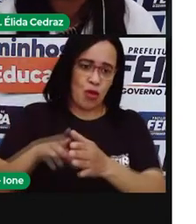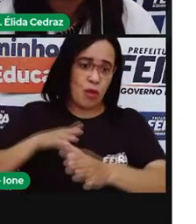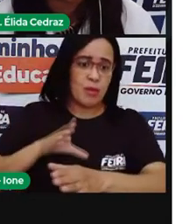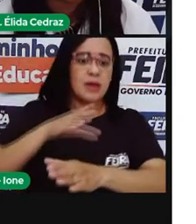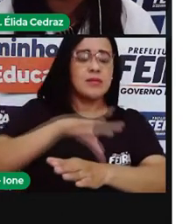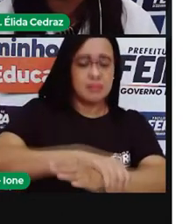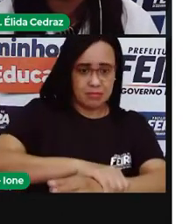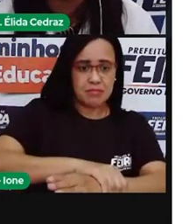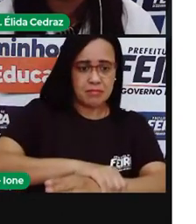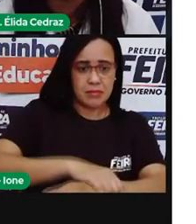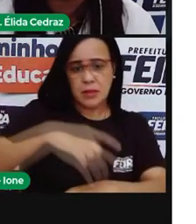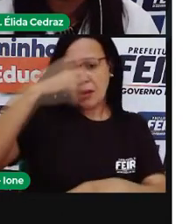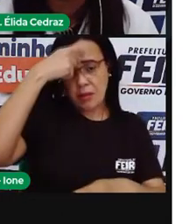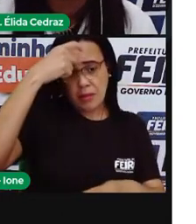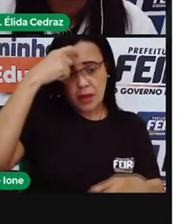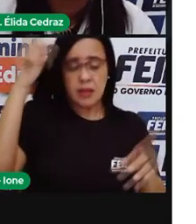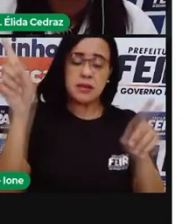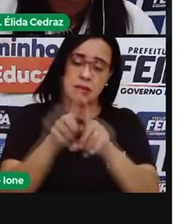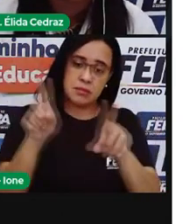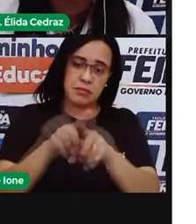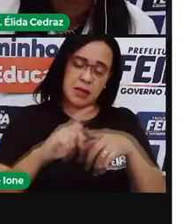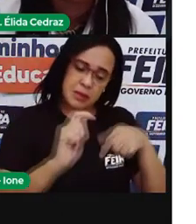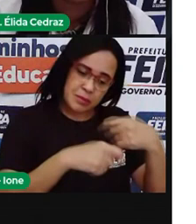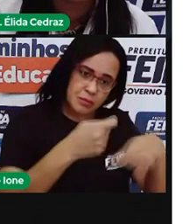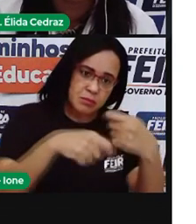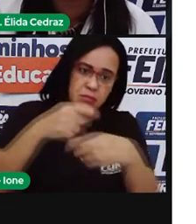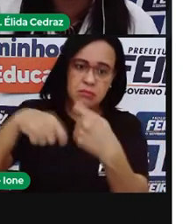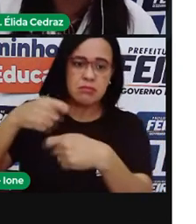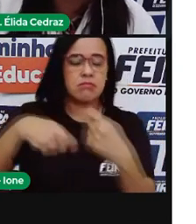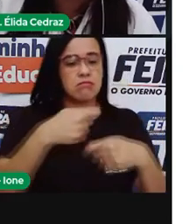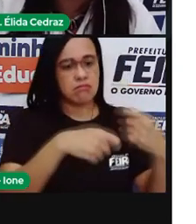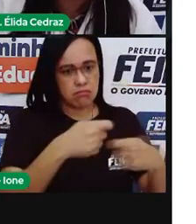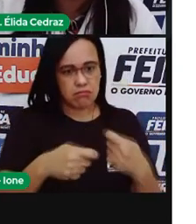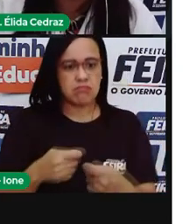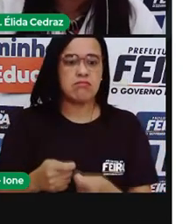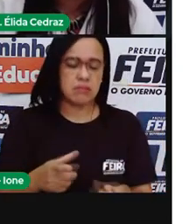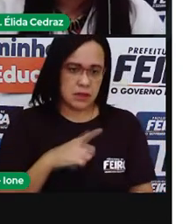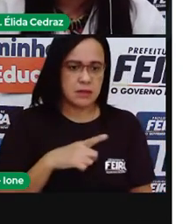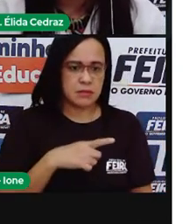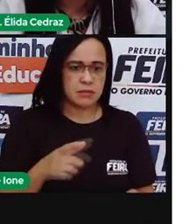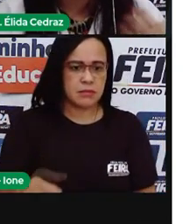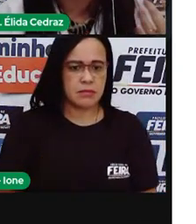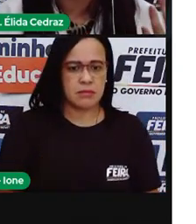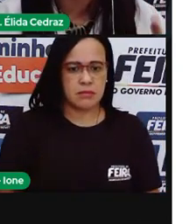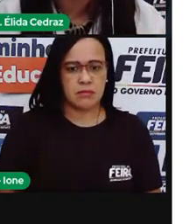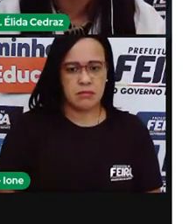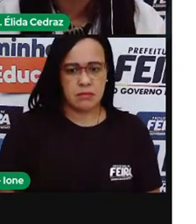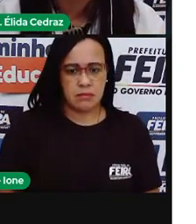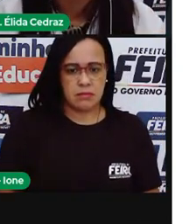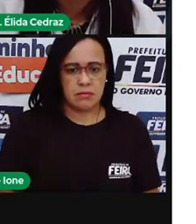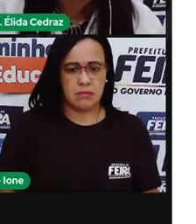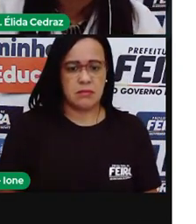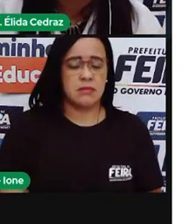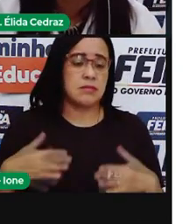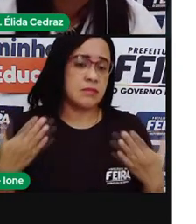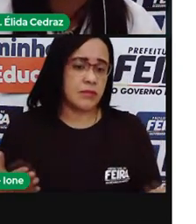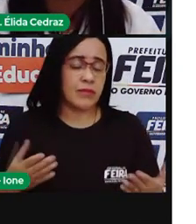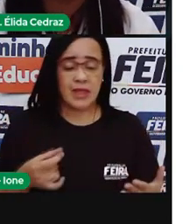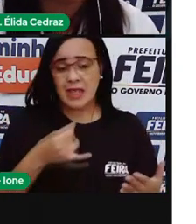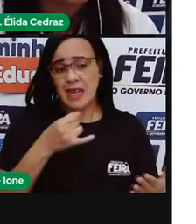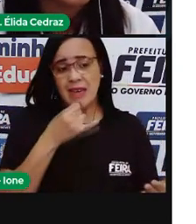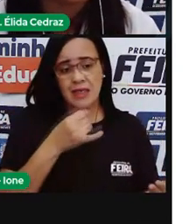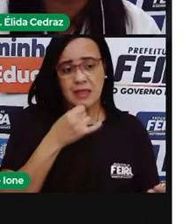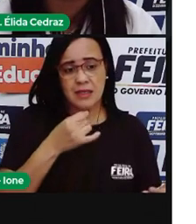financeira. A cultura de gostar de ler, de